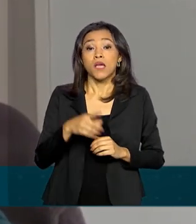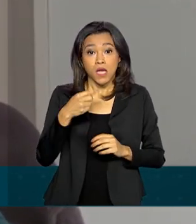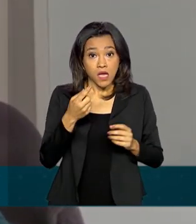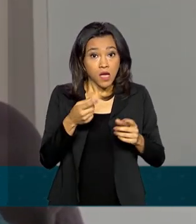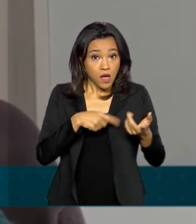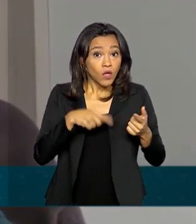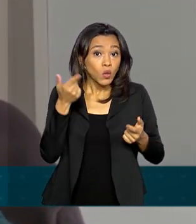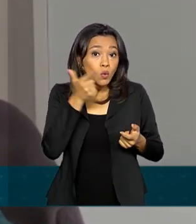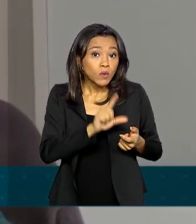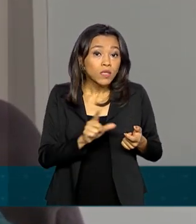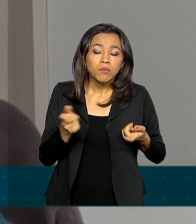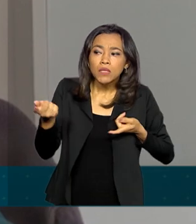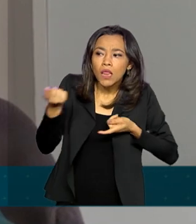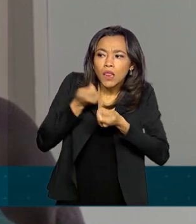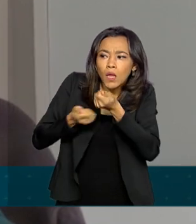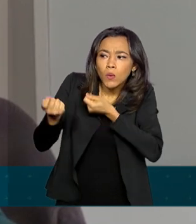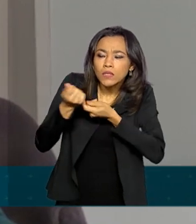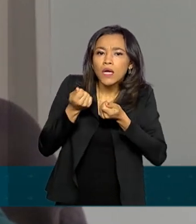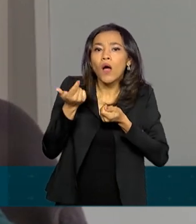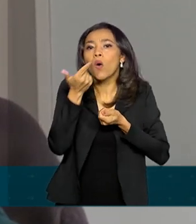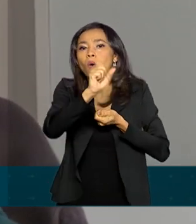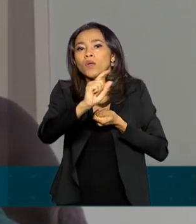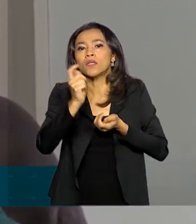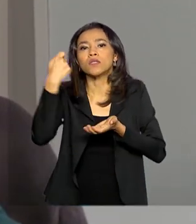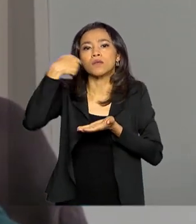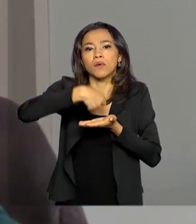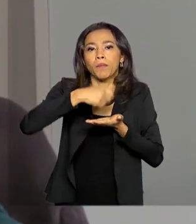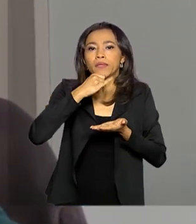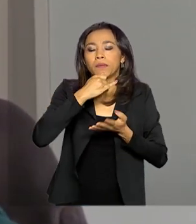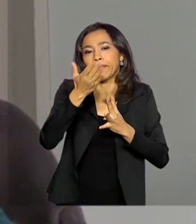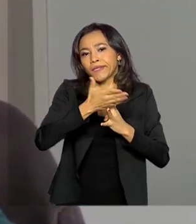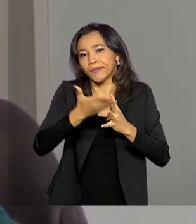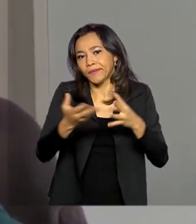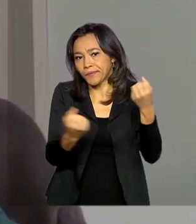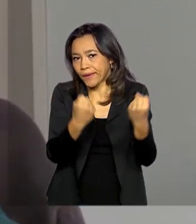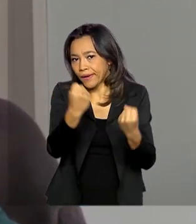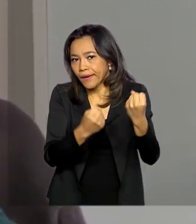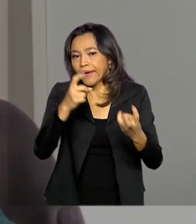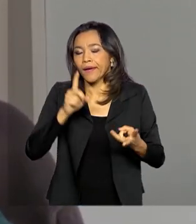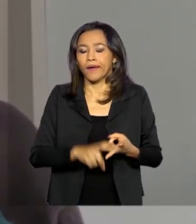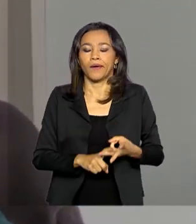negociar também outras contas como prestação do carro, cartão de crédito.